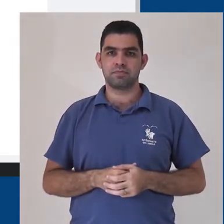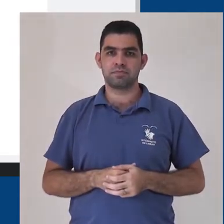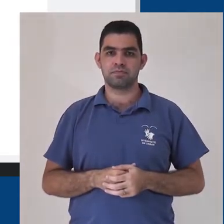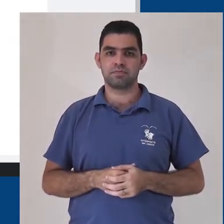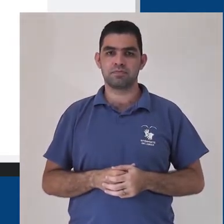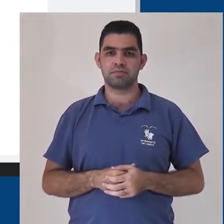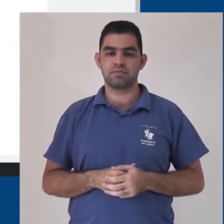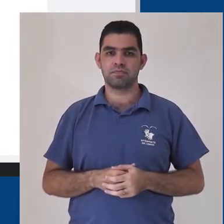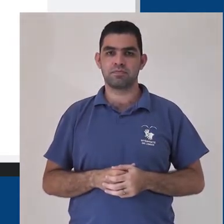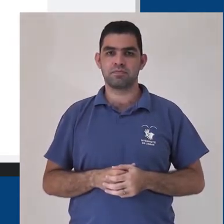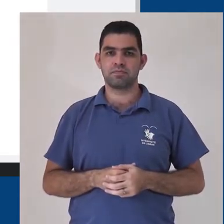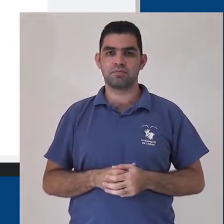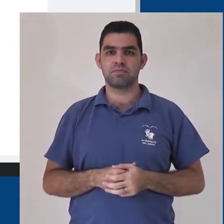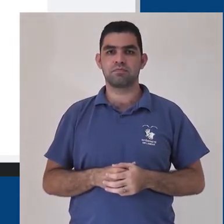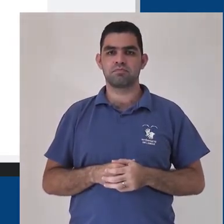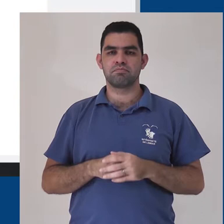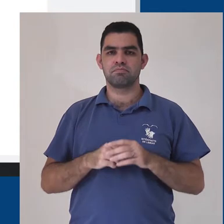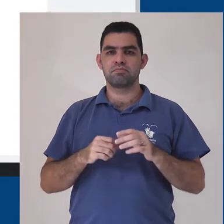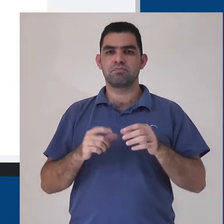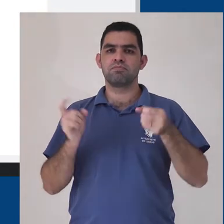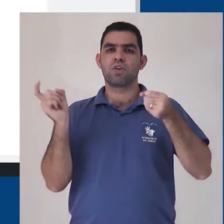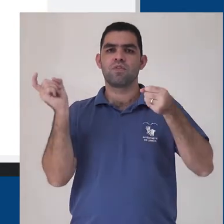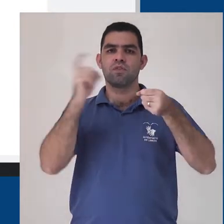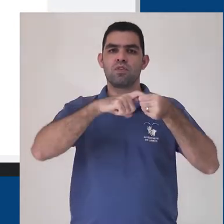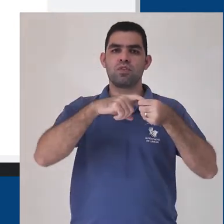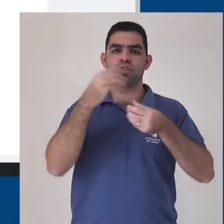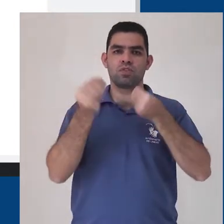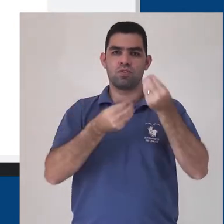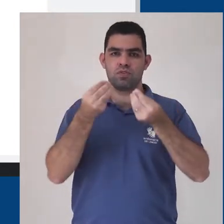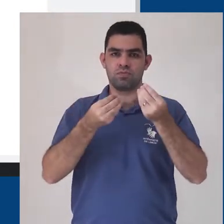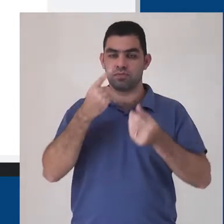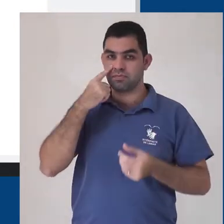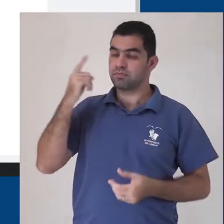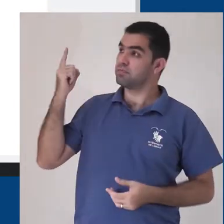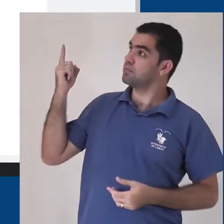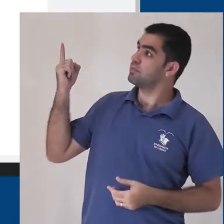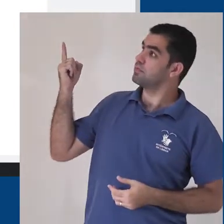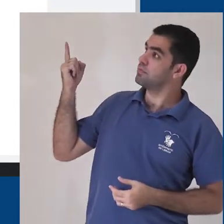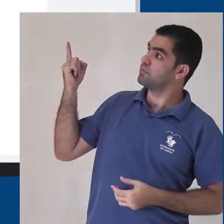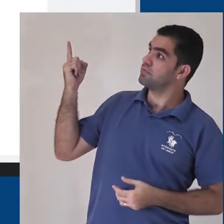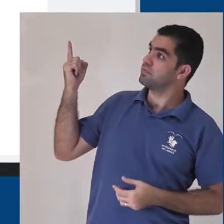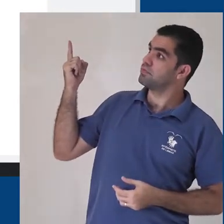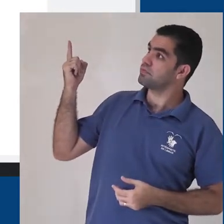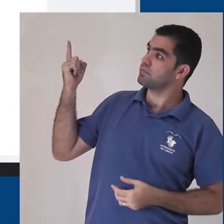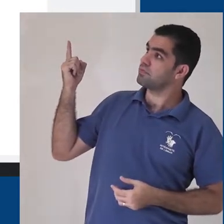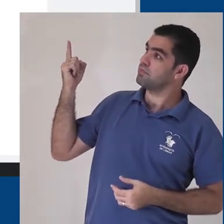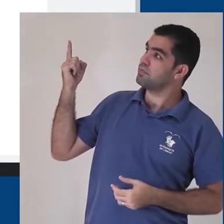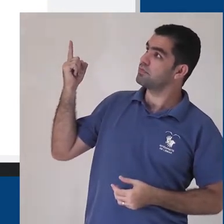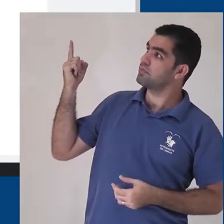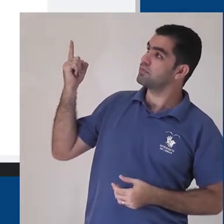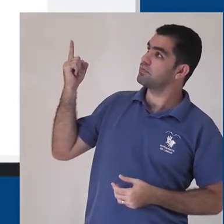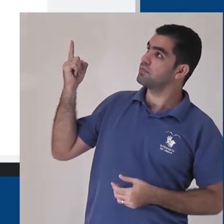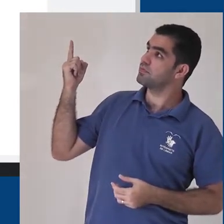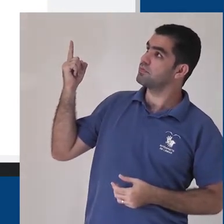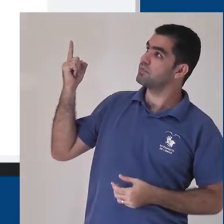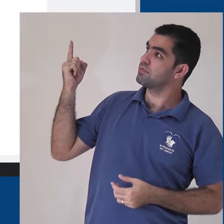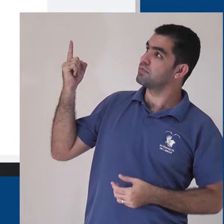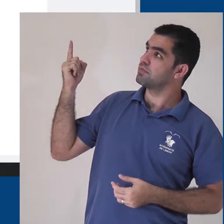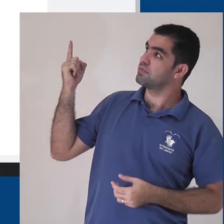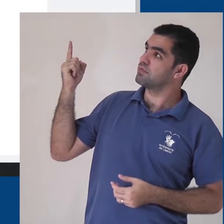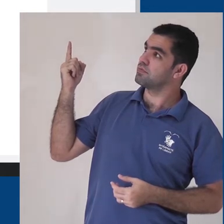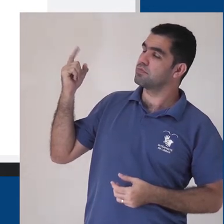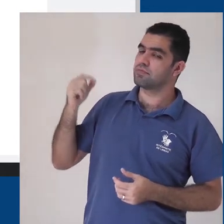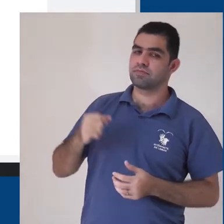Para sair desse modo de navegação, devemos clicar no ícone que fica no centro desse menu, uma setinha apontando para cima.